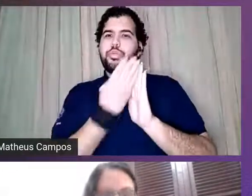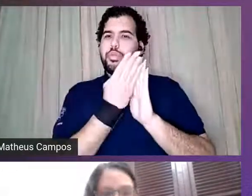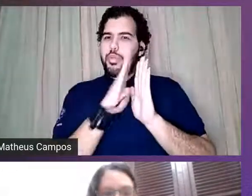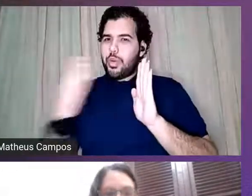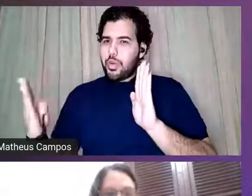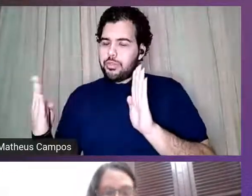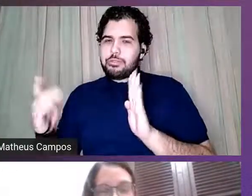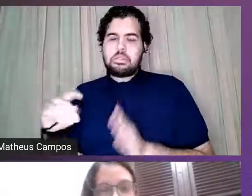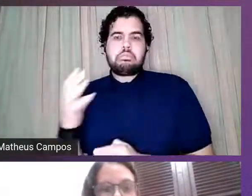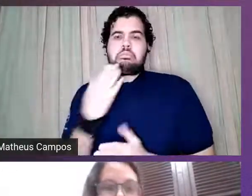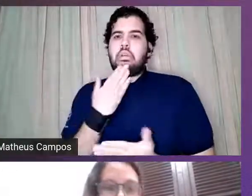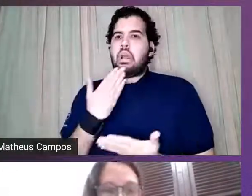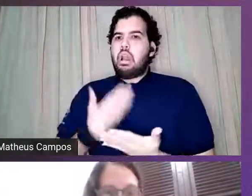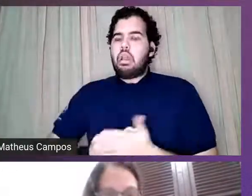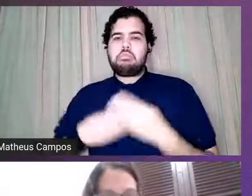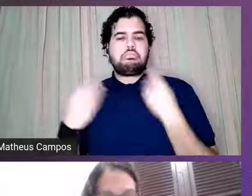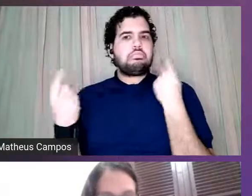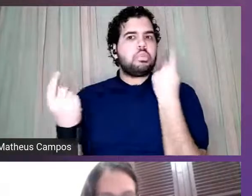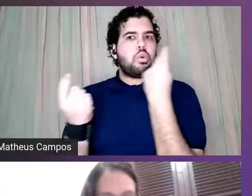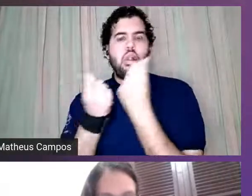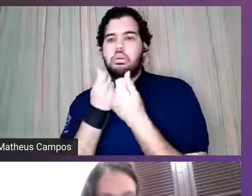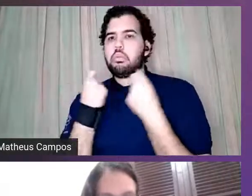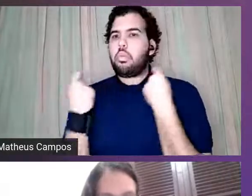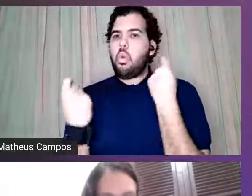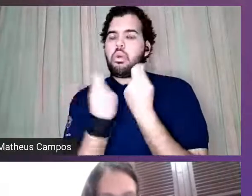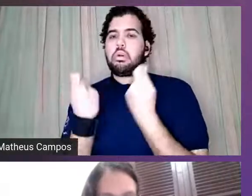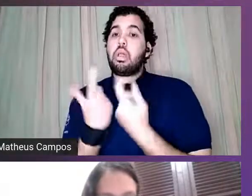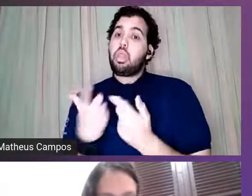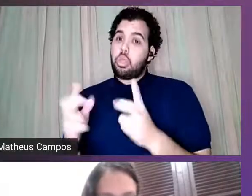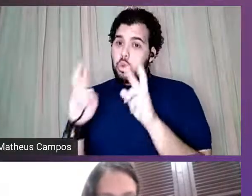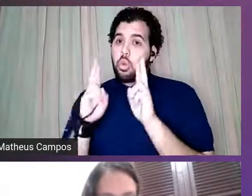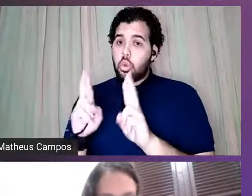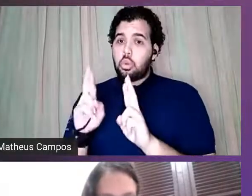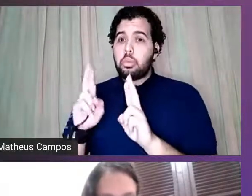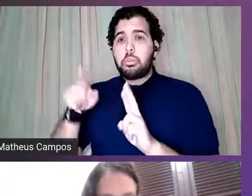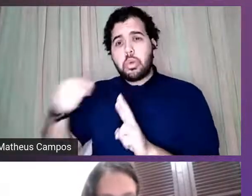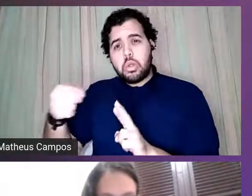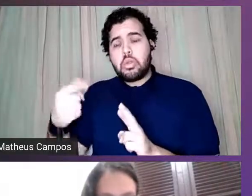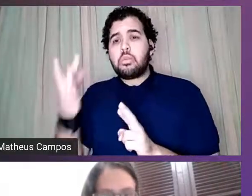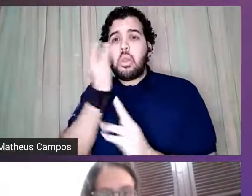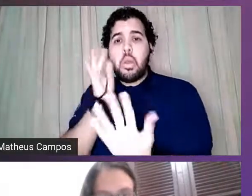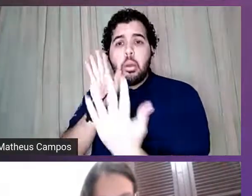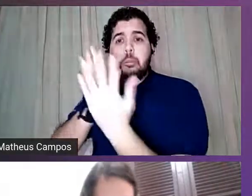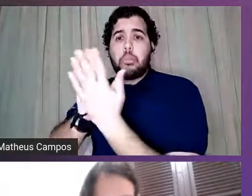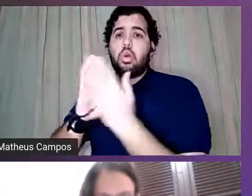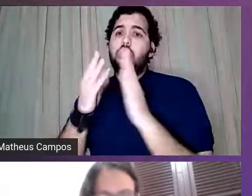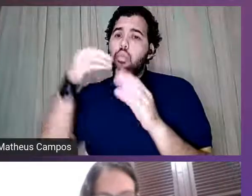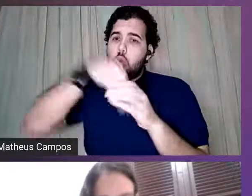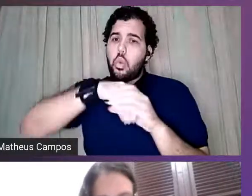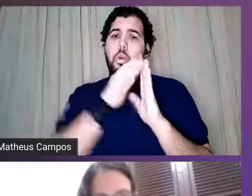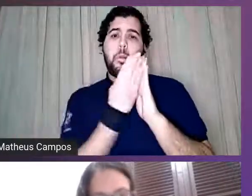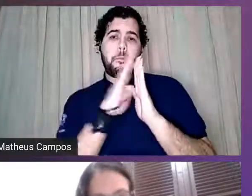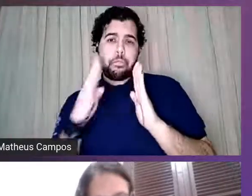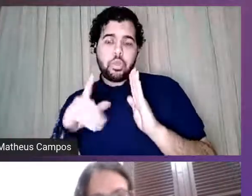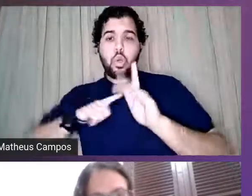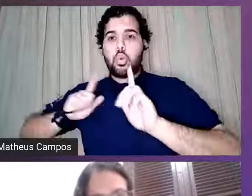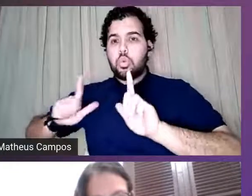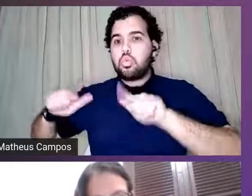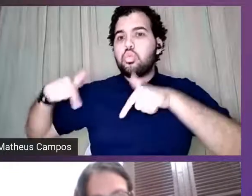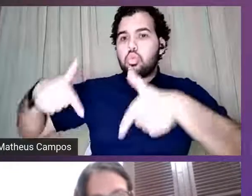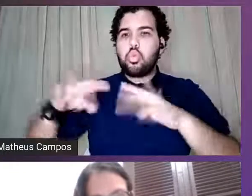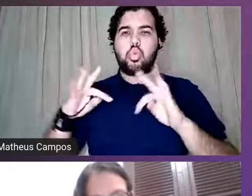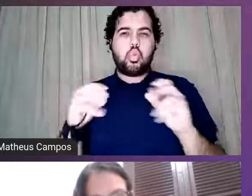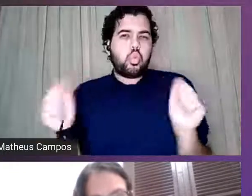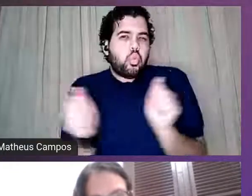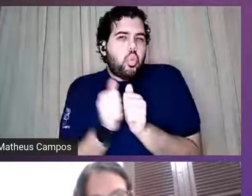encantadas. E a gente espera que venham vocês pessoalmente na biblioteca, também realizando outras ações. A gente tem